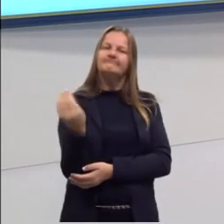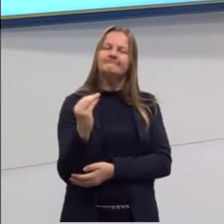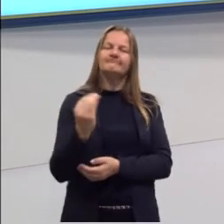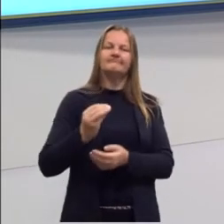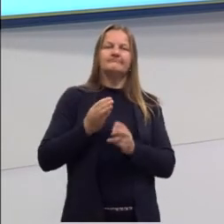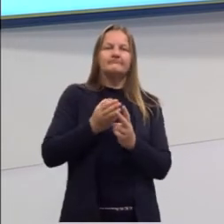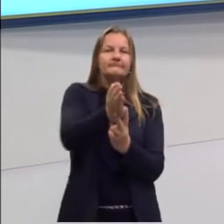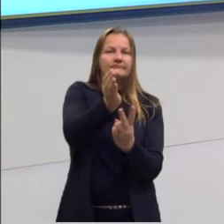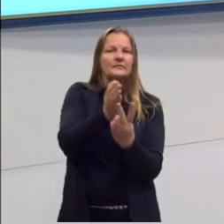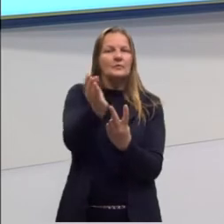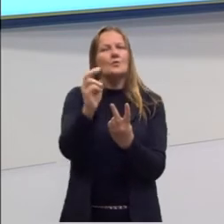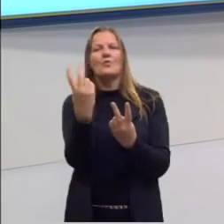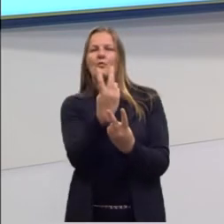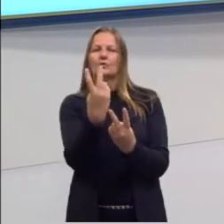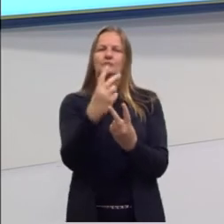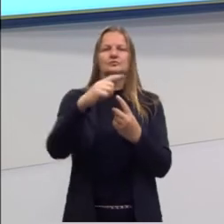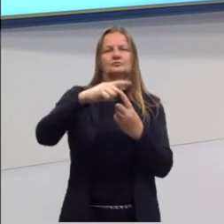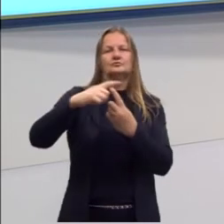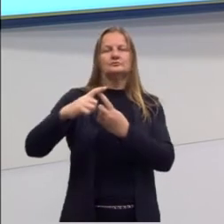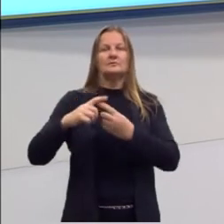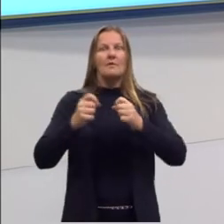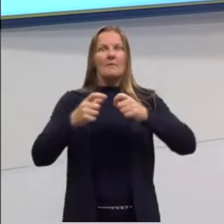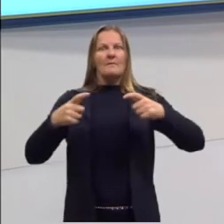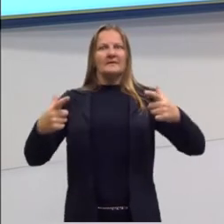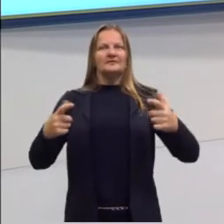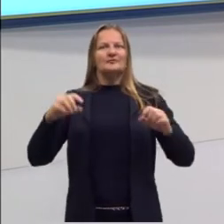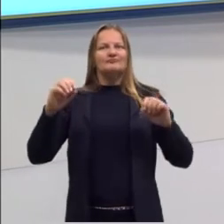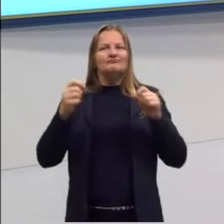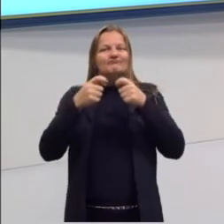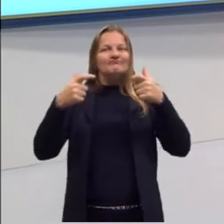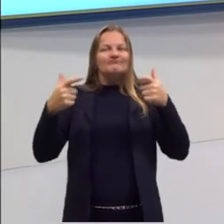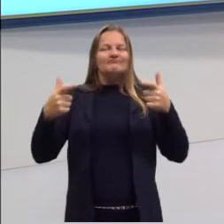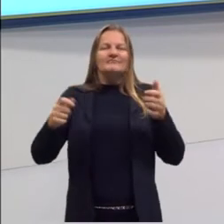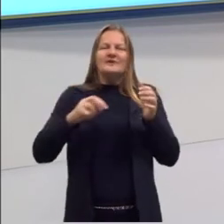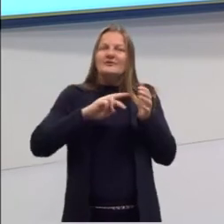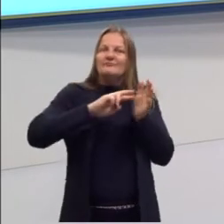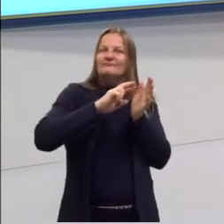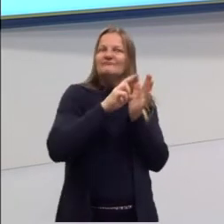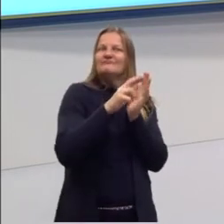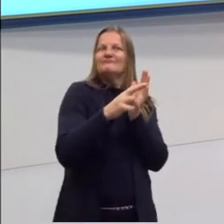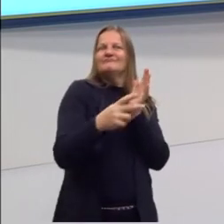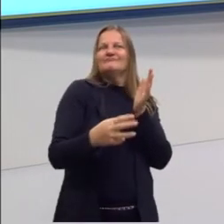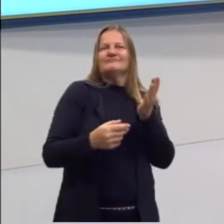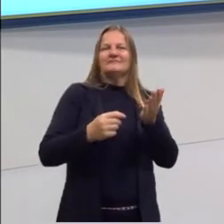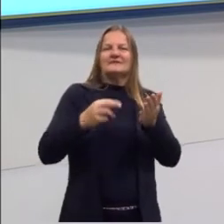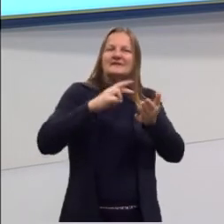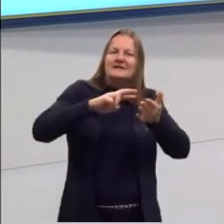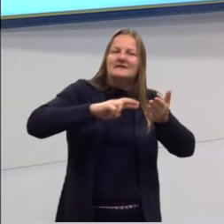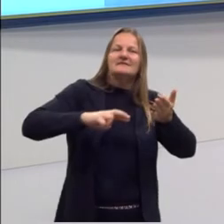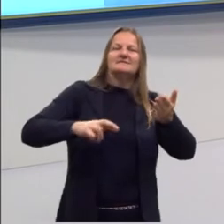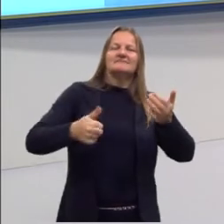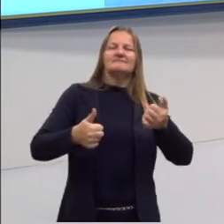direta ou indireta, vocês aumentam o repertório linguístico para as redações.